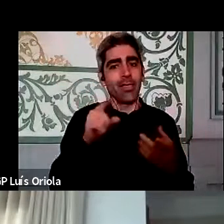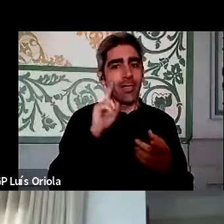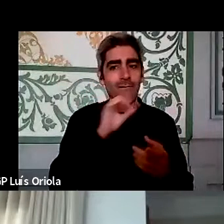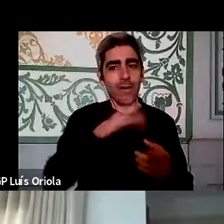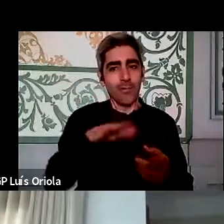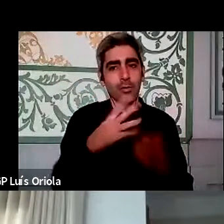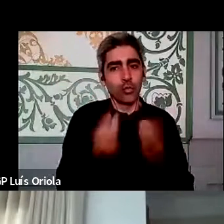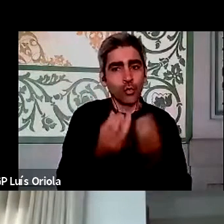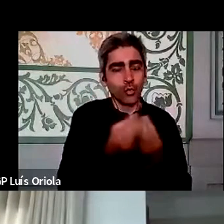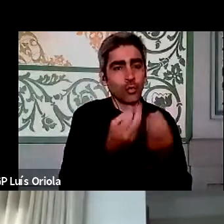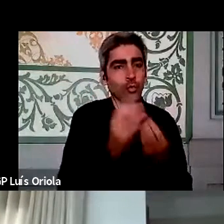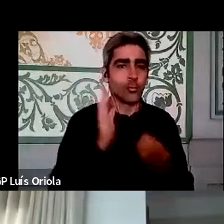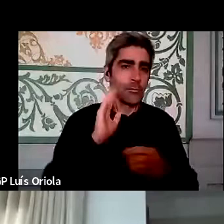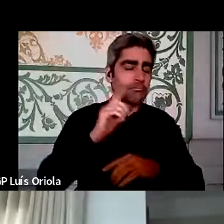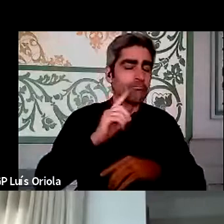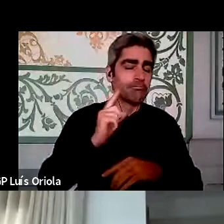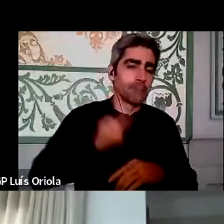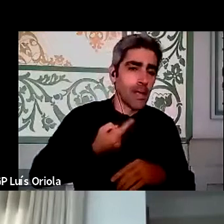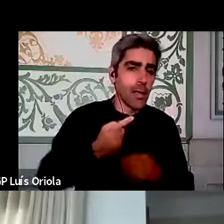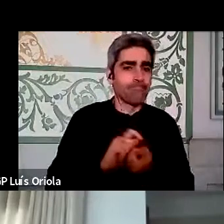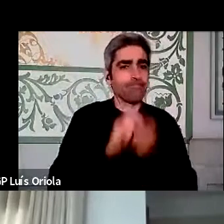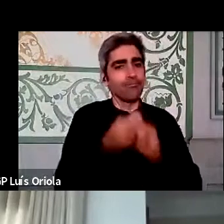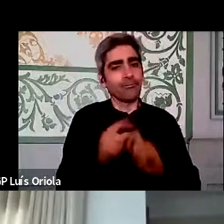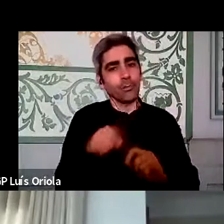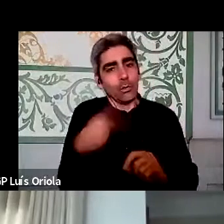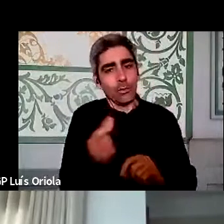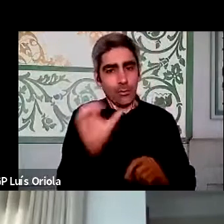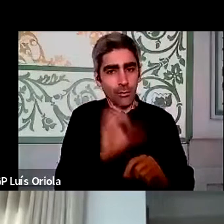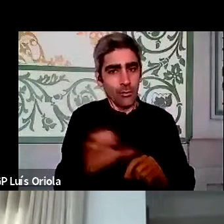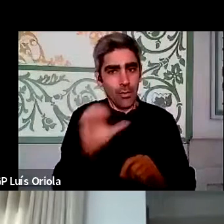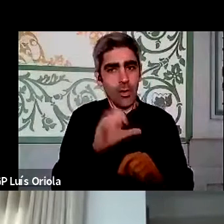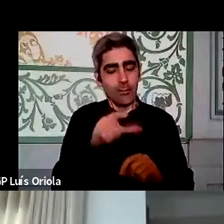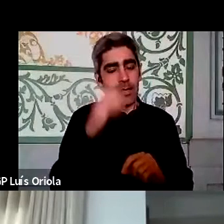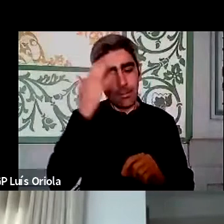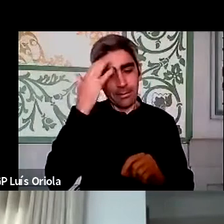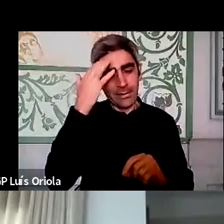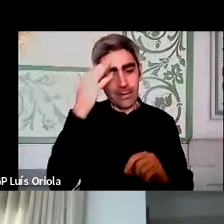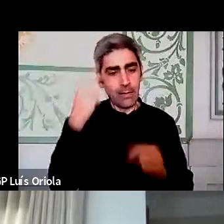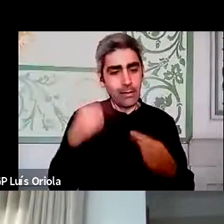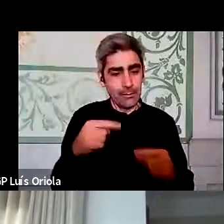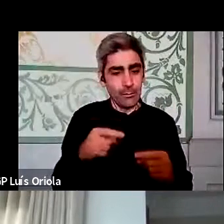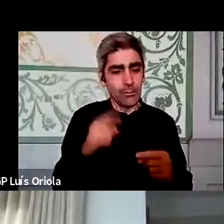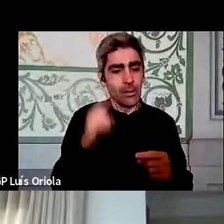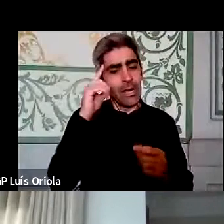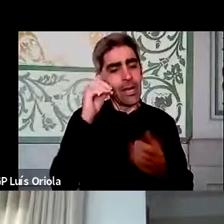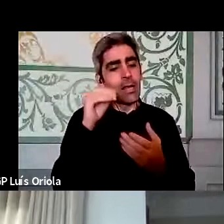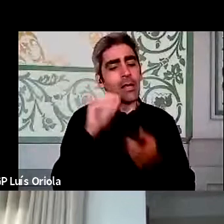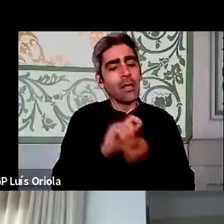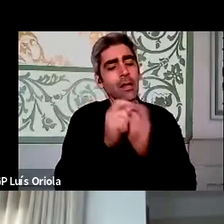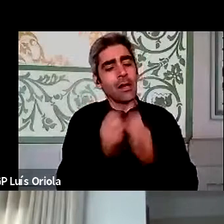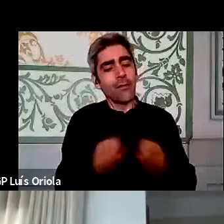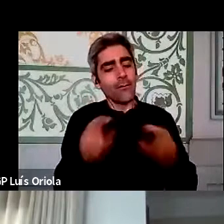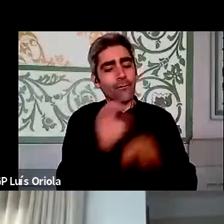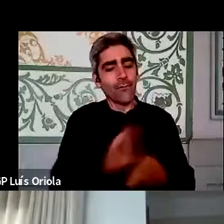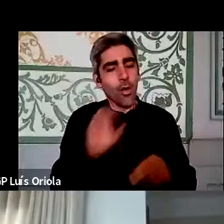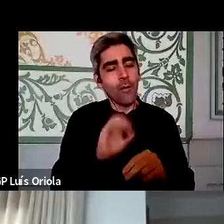estarmos todos juntos obrigou a reinventar-nos nessa capacidade, mas reinventar-nos no fundo em